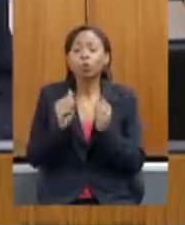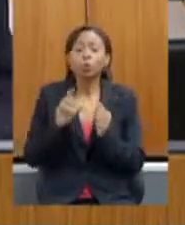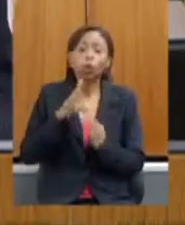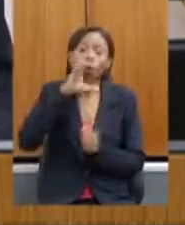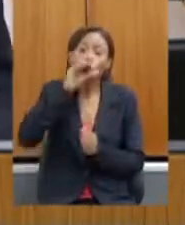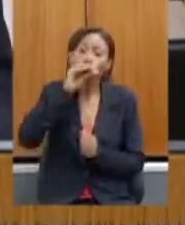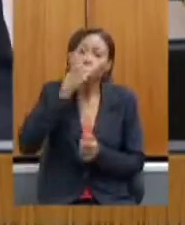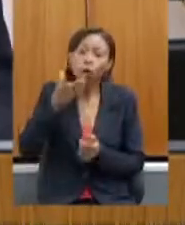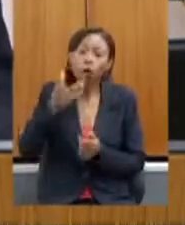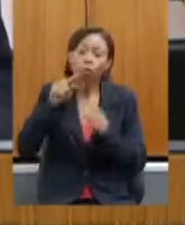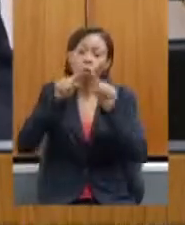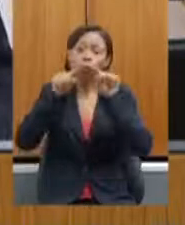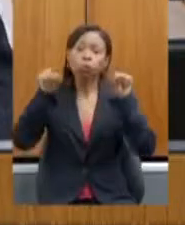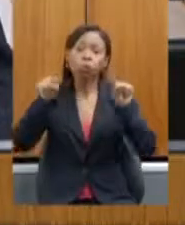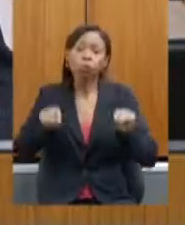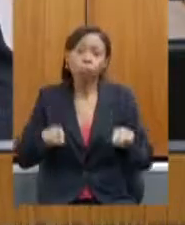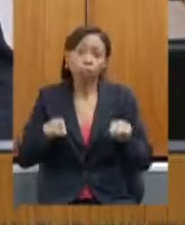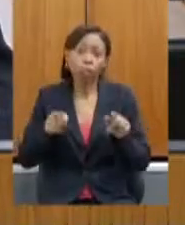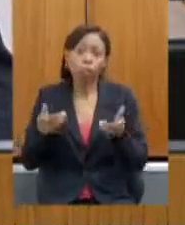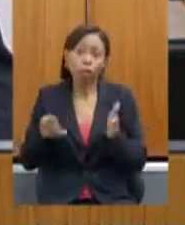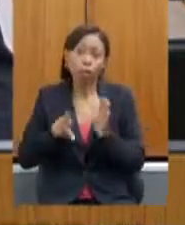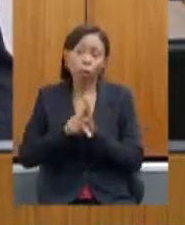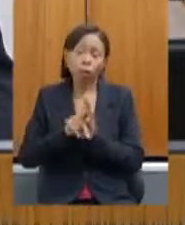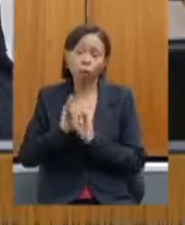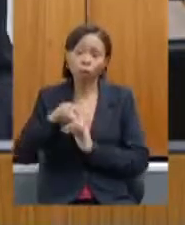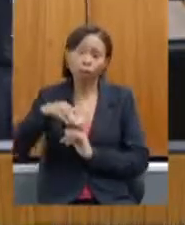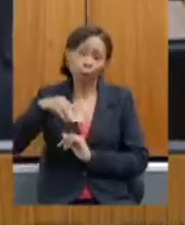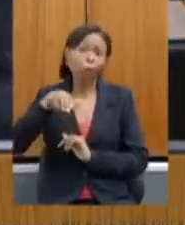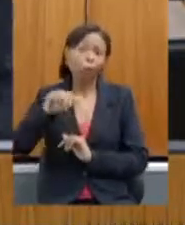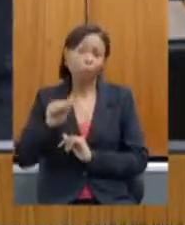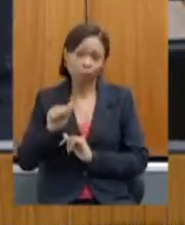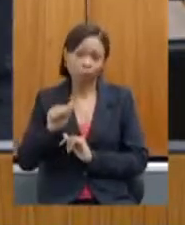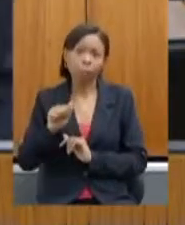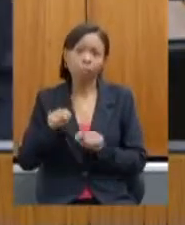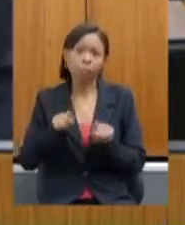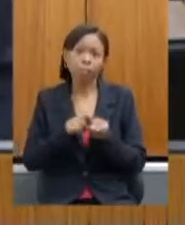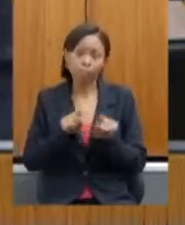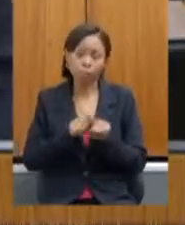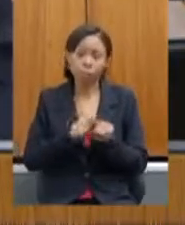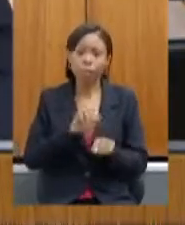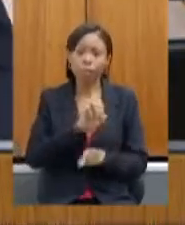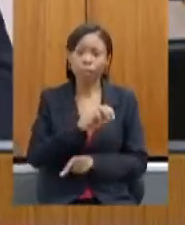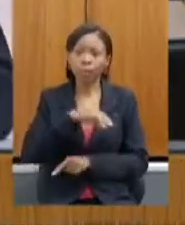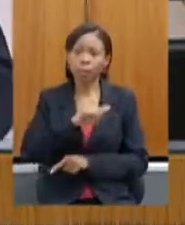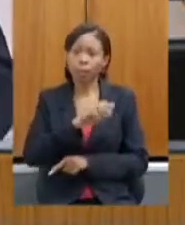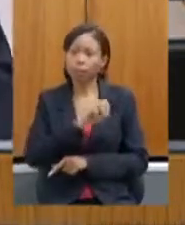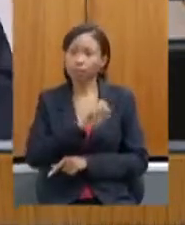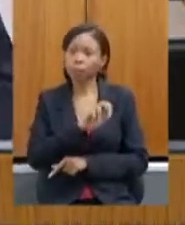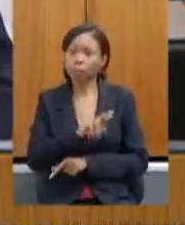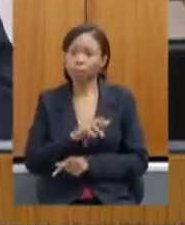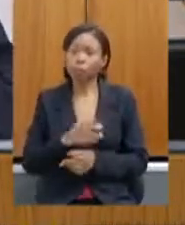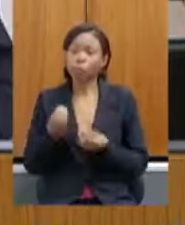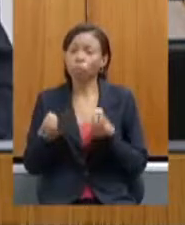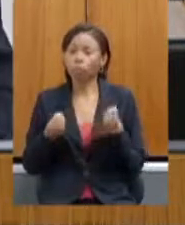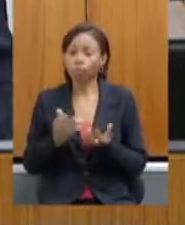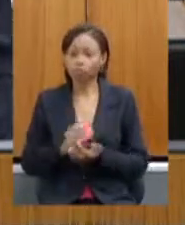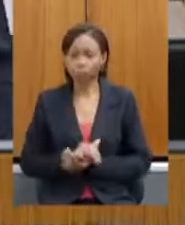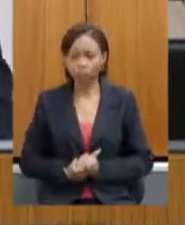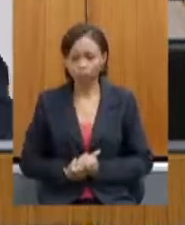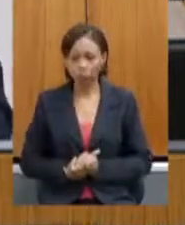funcionários do nosso querido Instituto Mineiro de Agropecuária e da nossa querida EMATER com a palavra a senhora